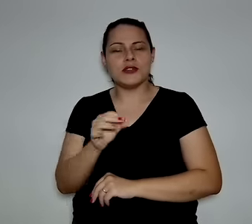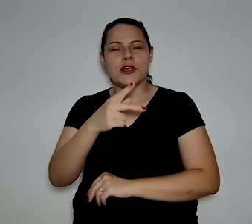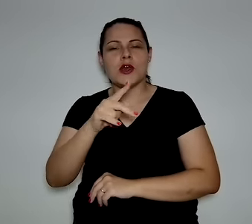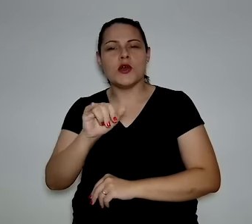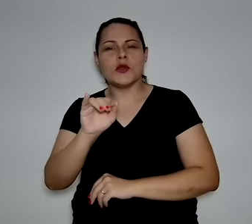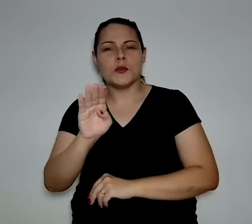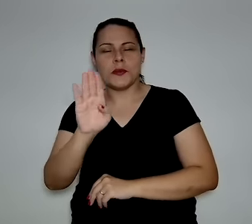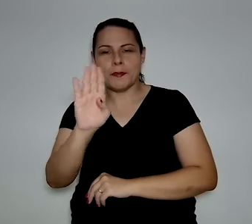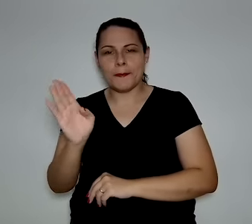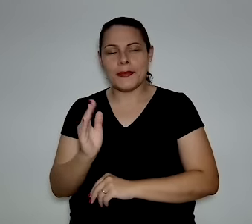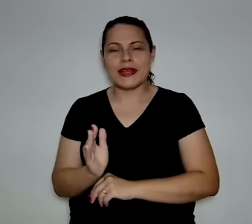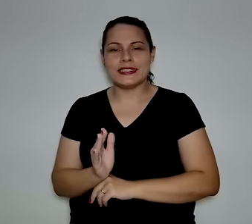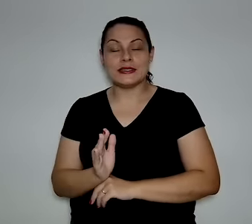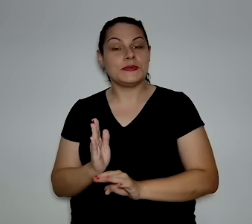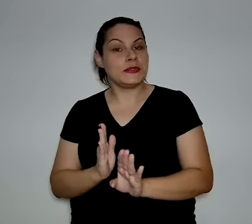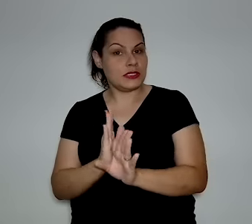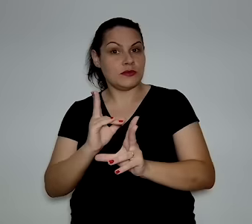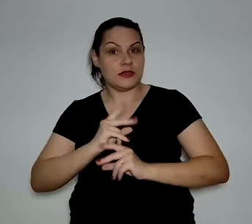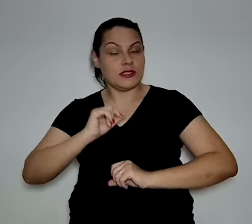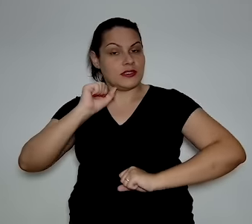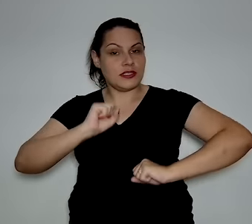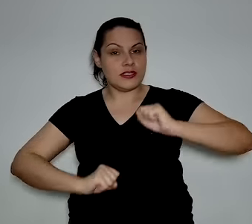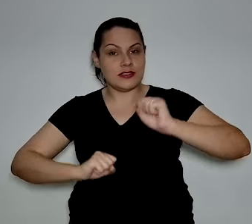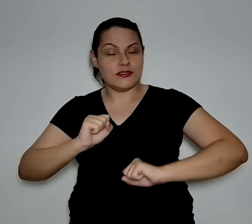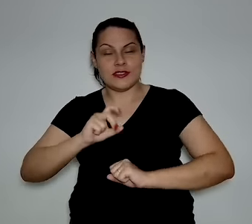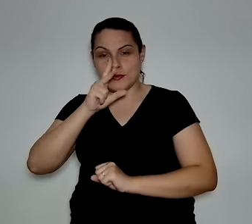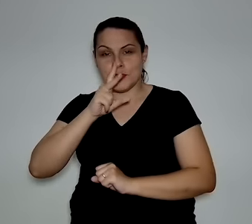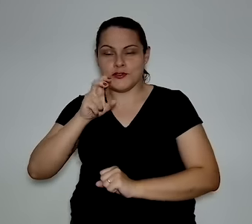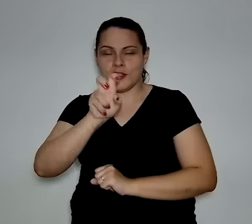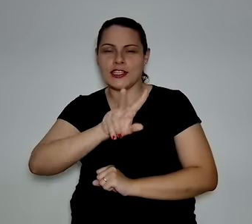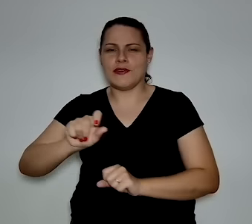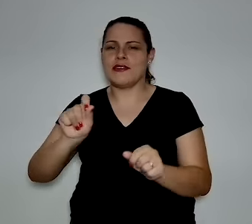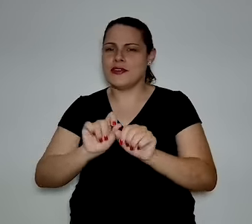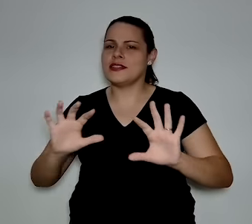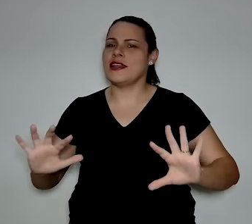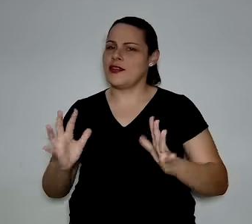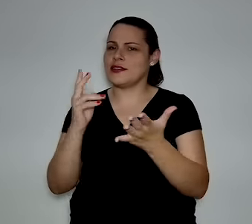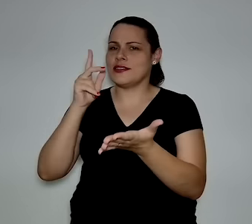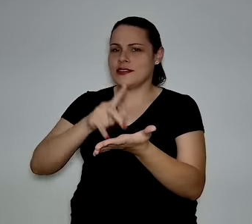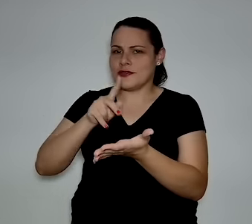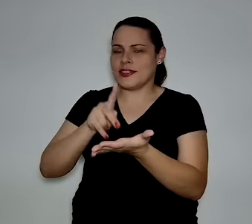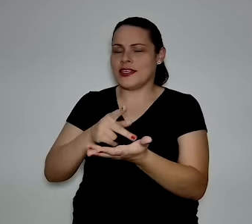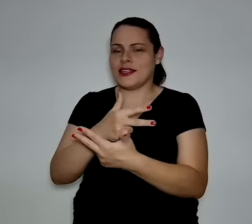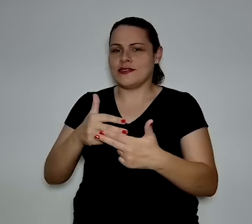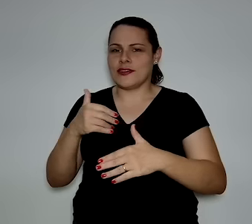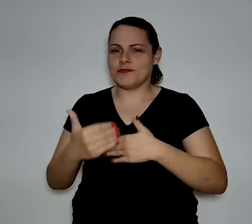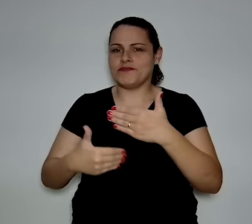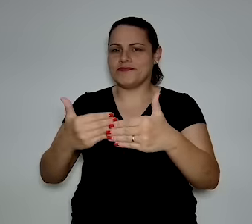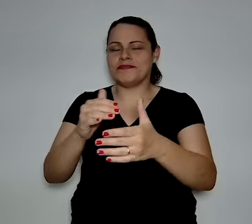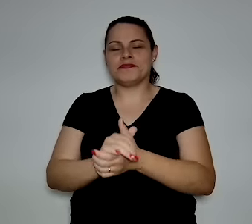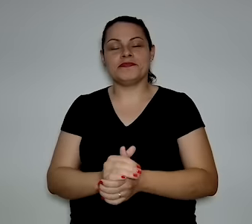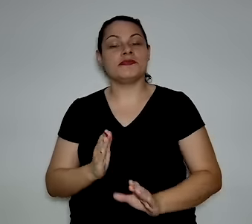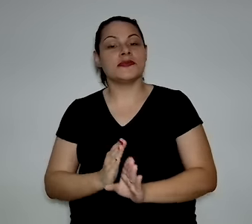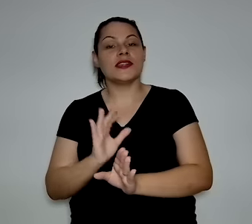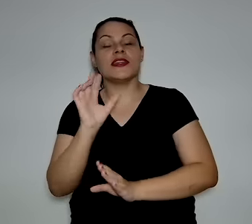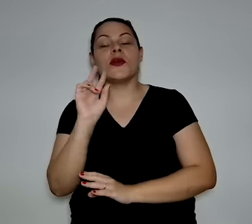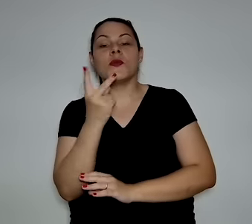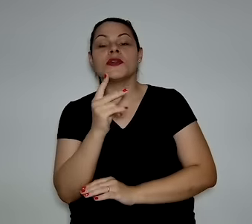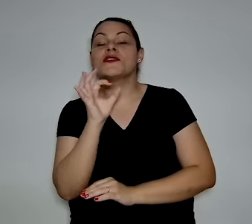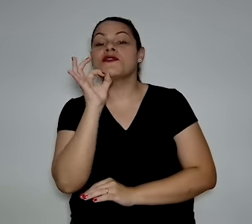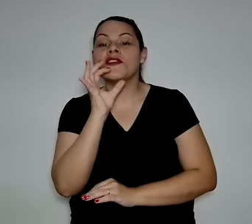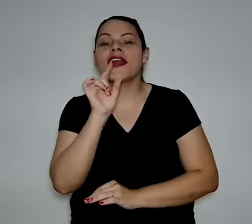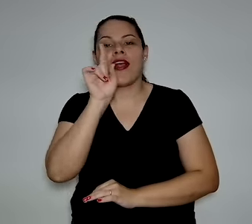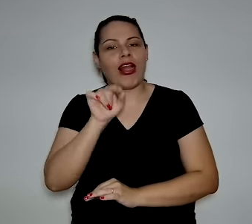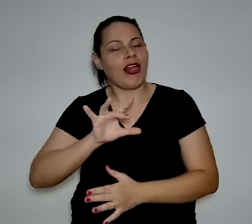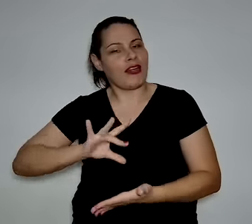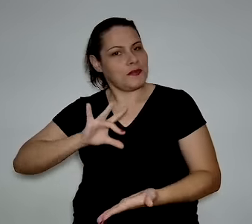% do PIB brasileiro. Então, realmente é a indústria que vai fazer o hidrogênio verde acontecer. Então, o hidrogênio